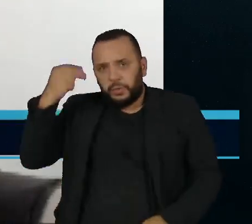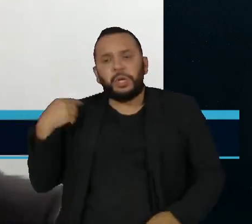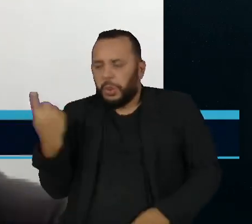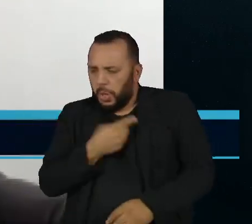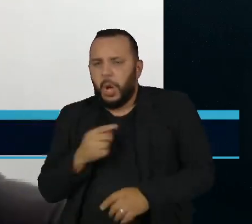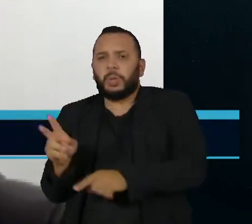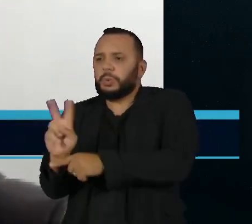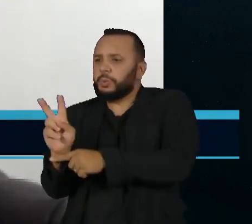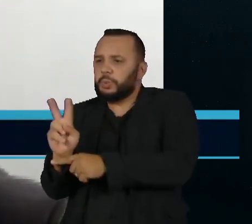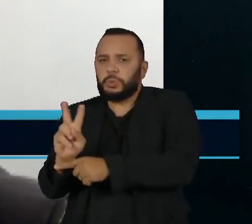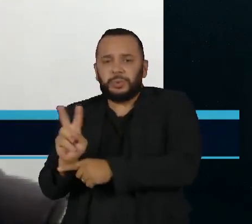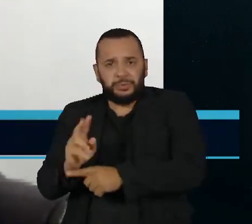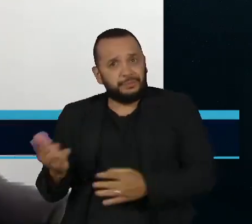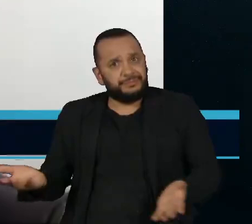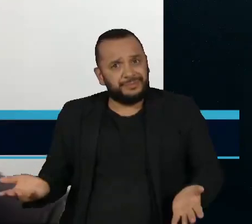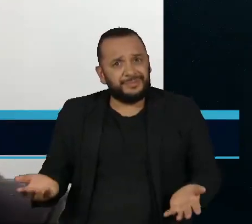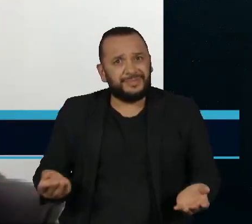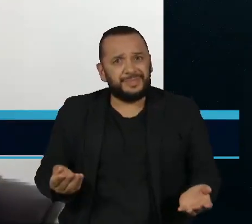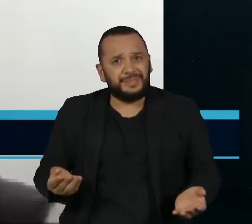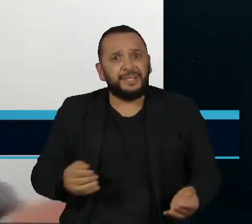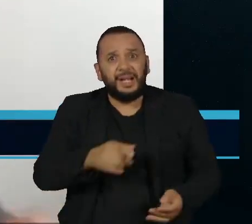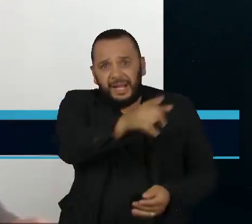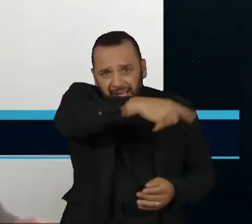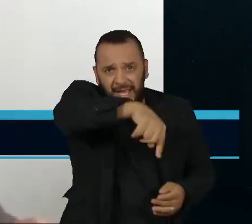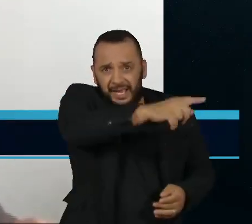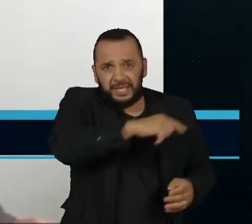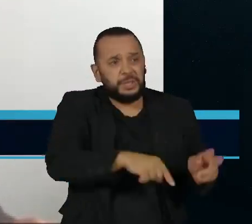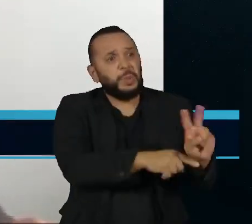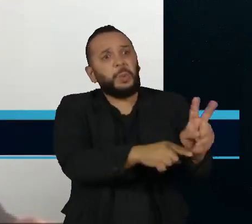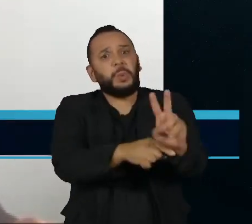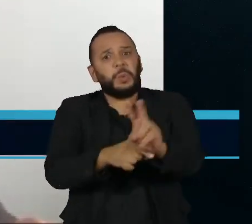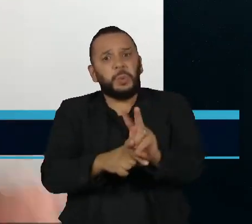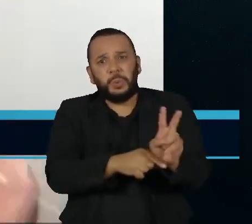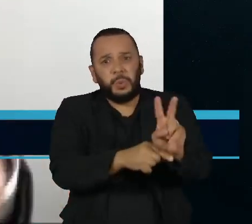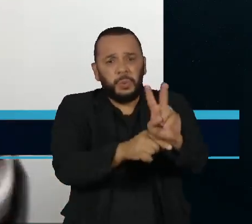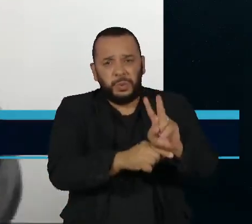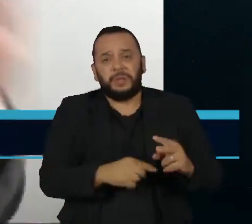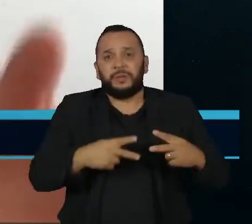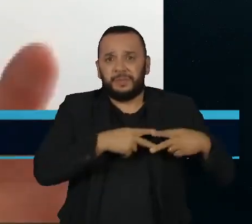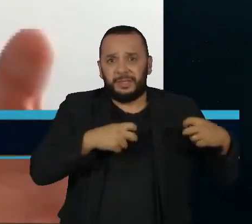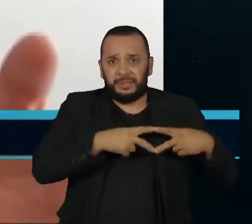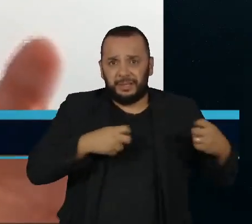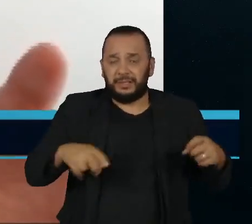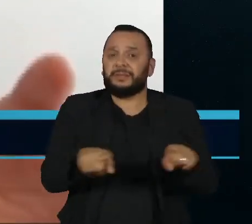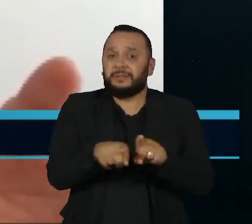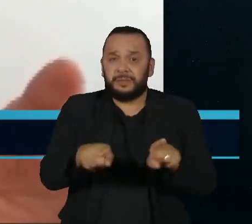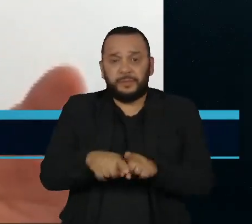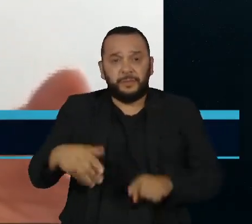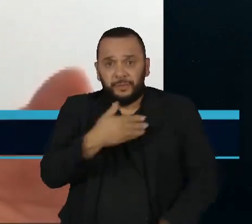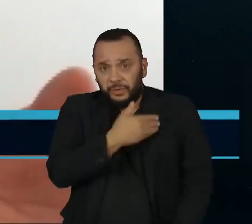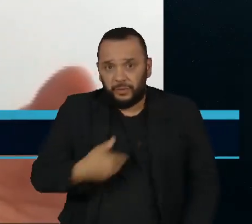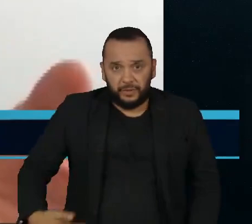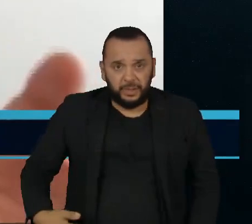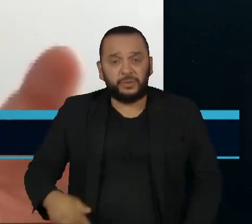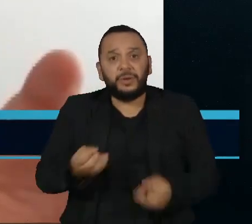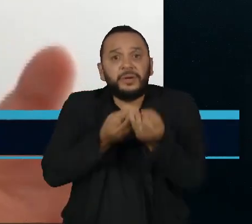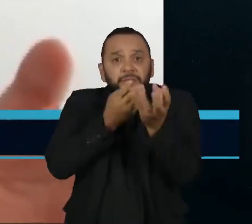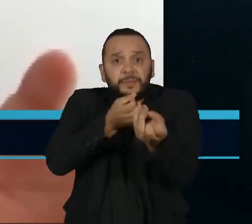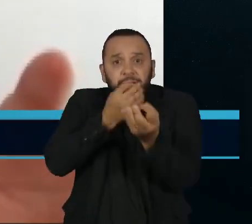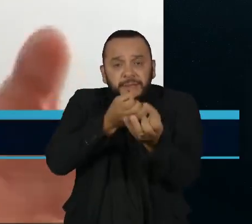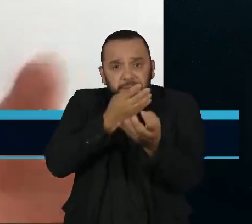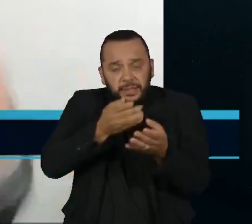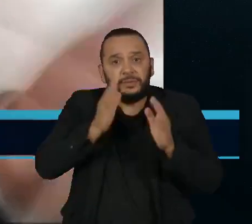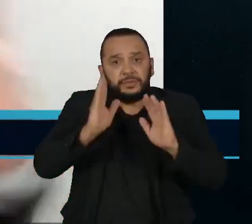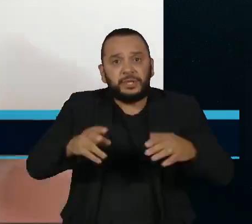à Braskem, tanto que, na semana passada, o governador do estado, para ter informações sobre a mina 18, ele